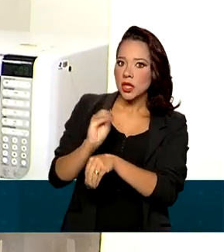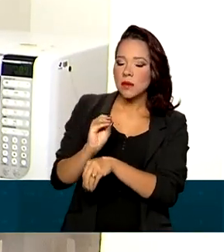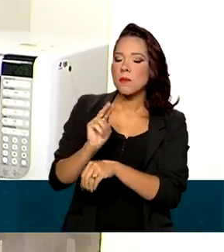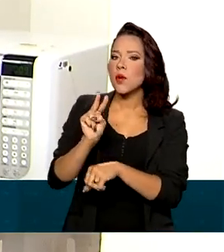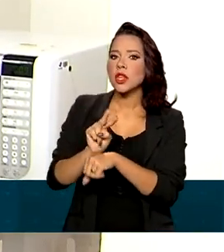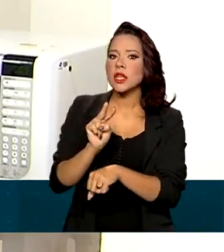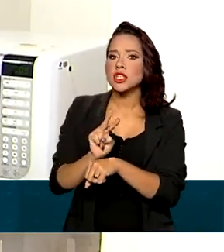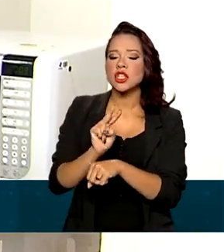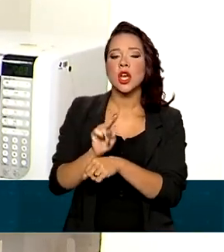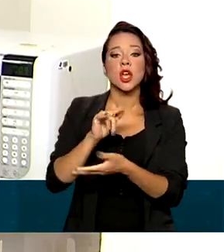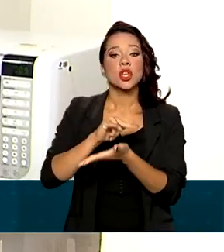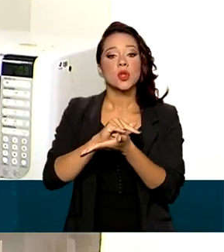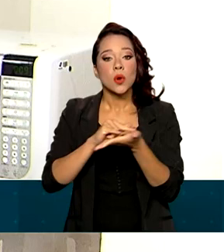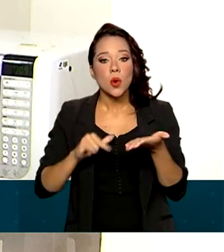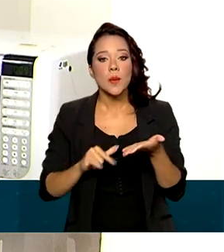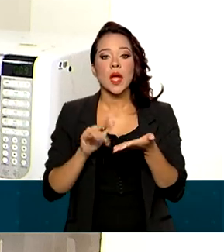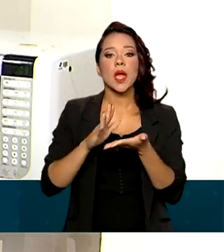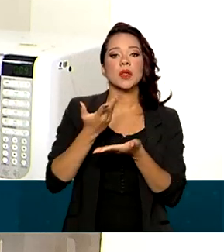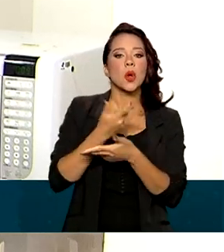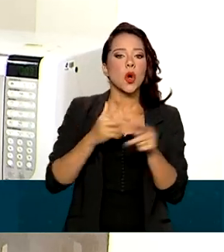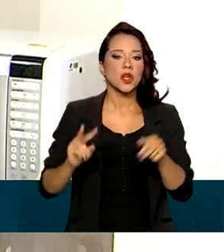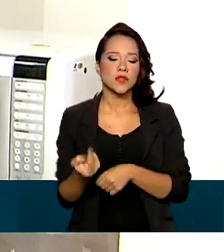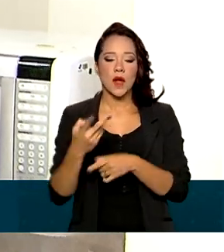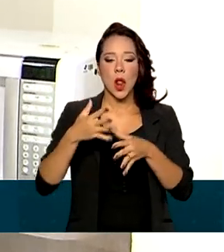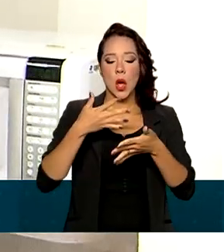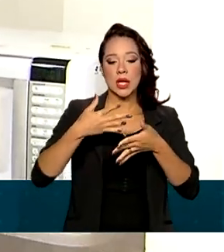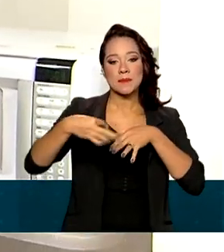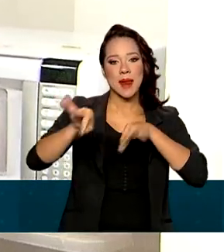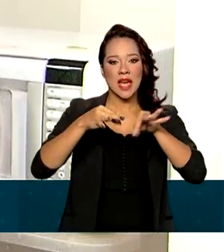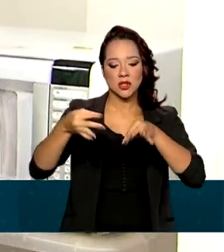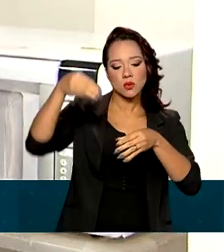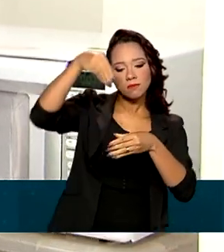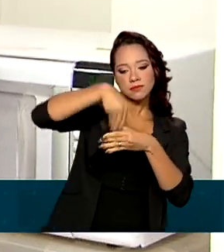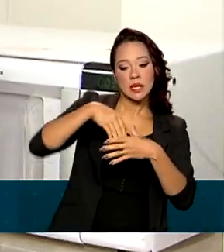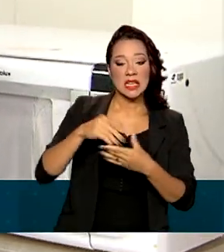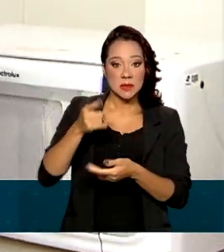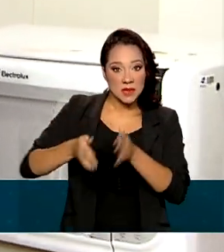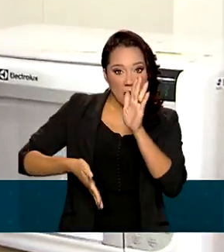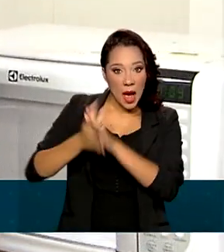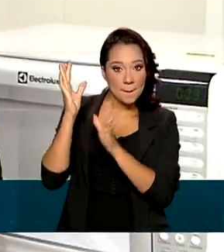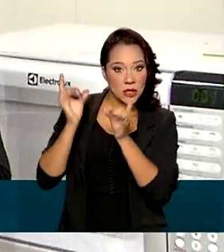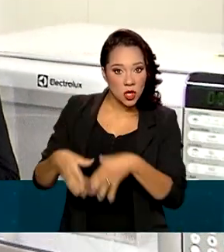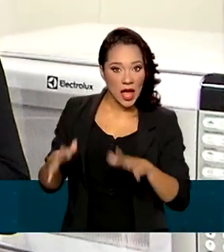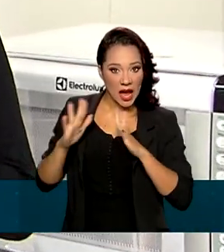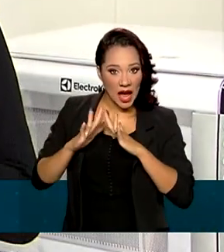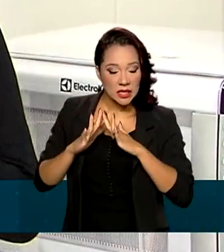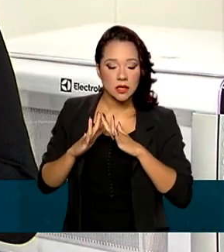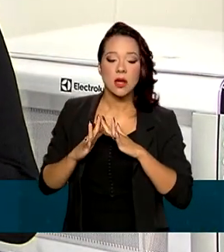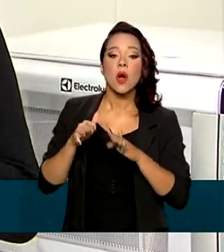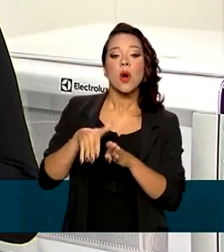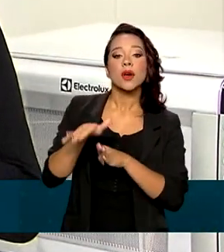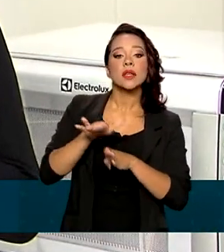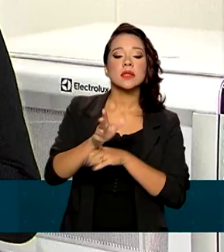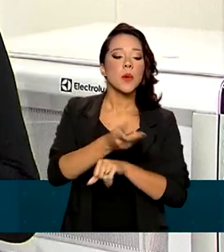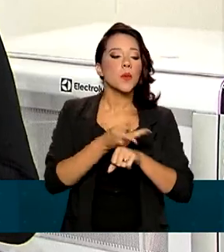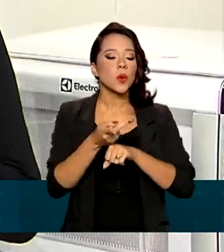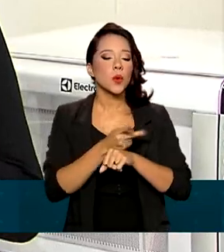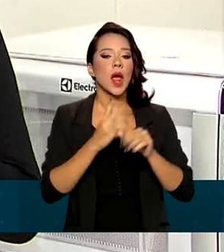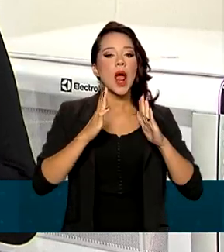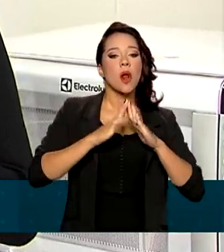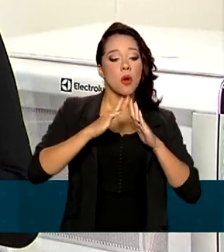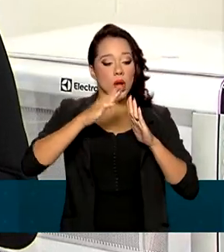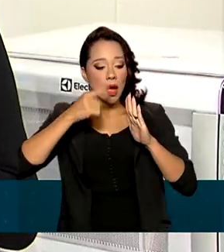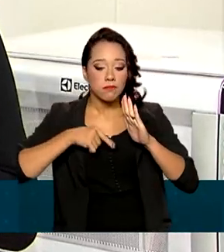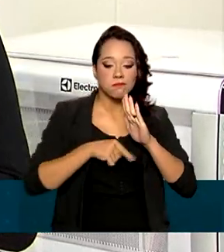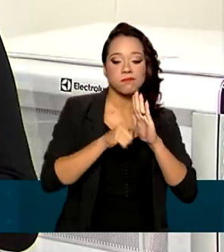objetos de valor em sacos plásticos. Estiver que deixar a casa às pressas, a orientação é procurar os abrigos